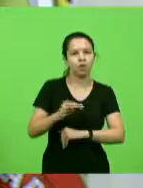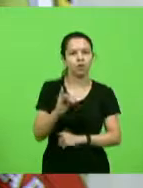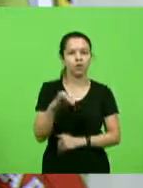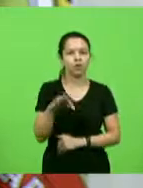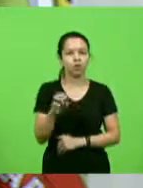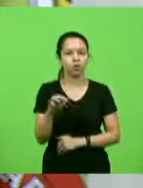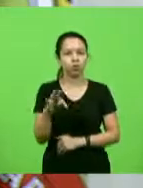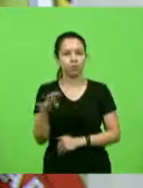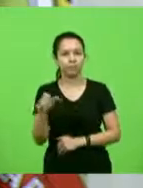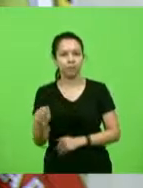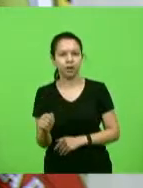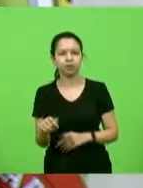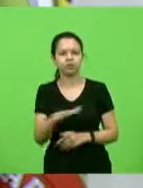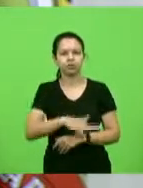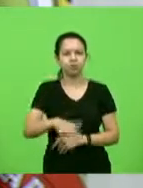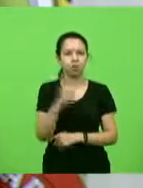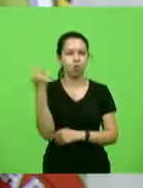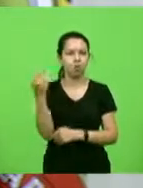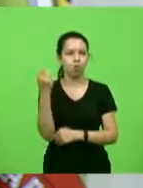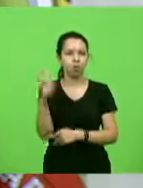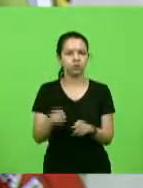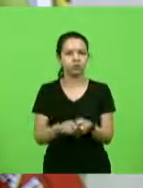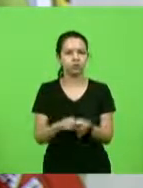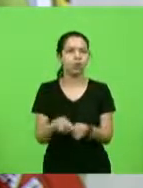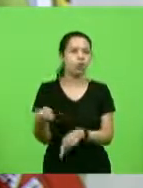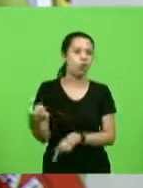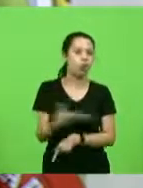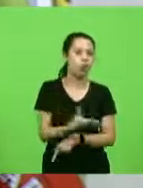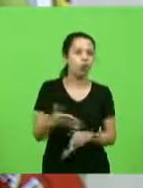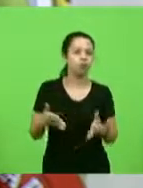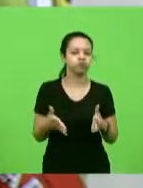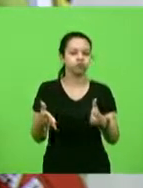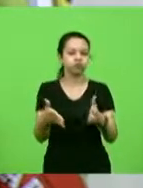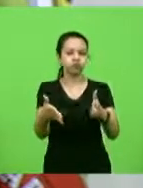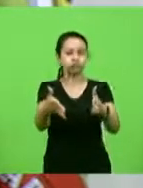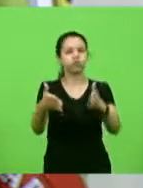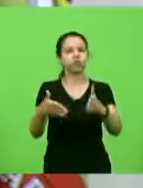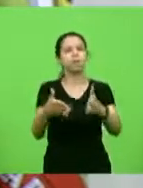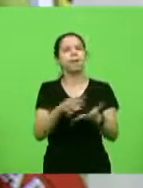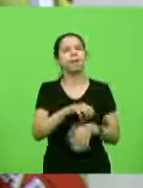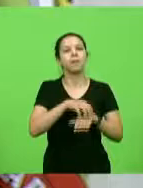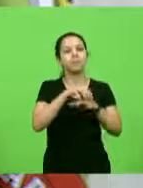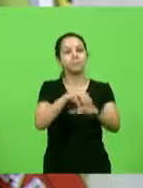de assegurar um novo corredor para a exportação de grãos, inclusive.